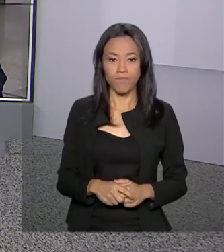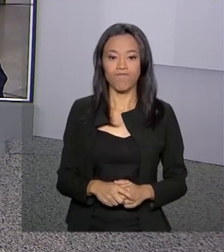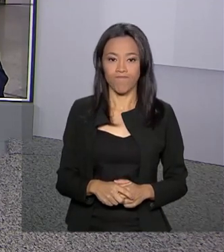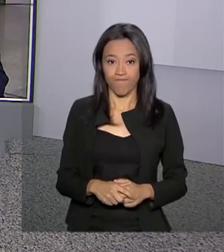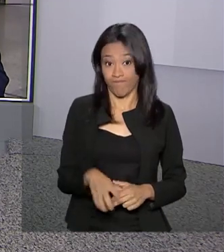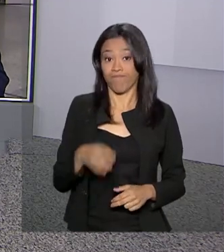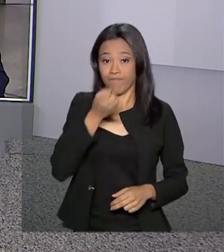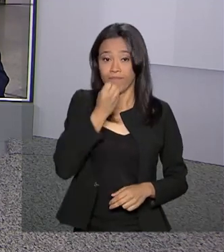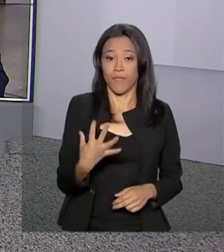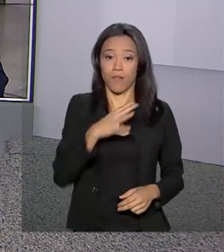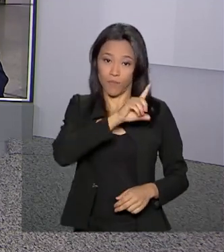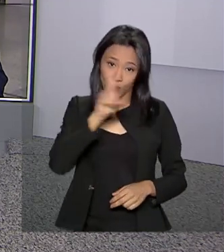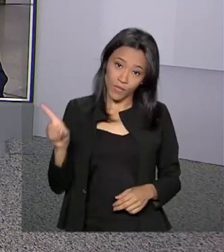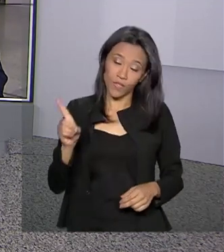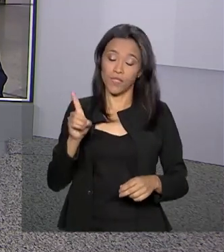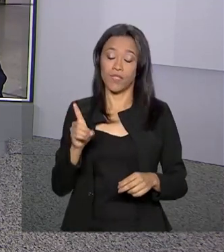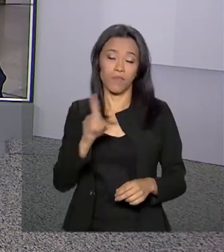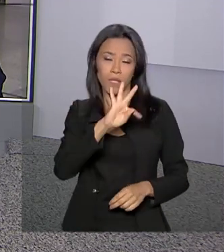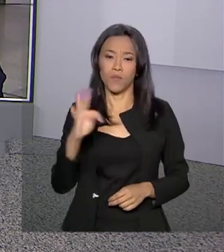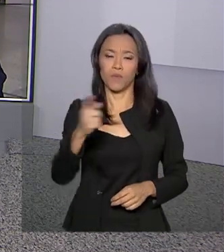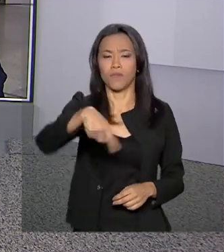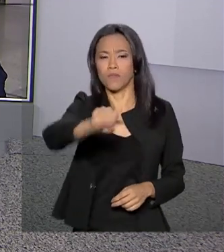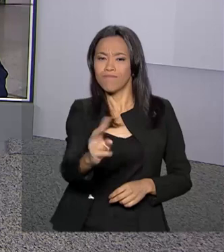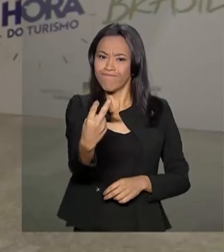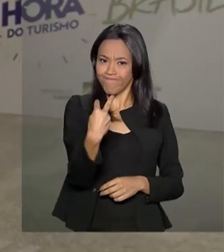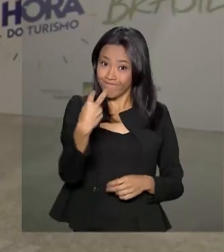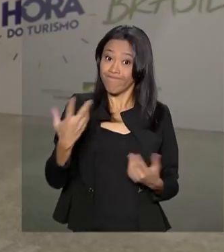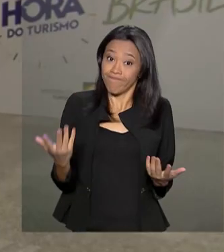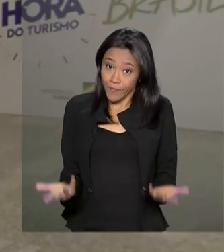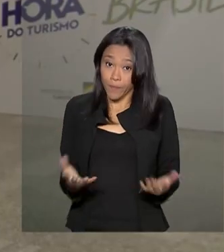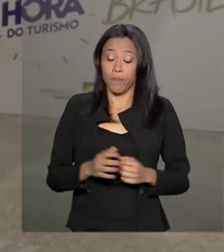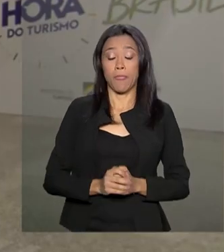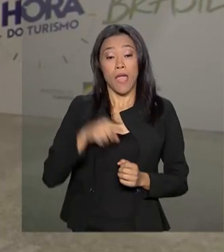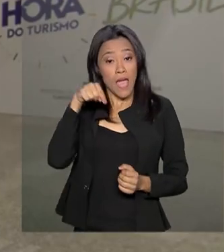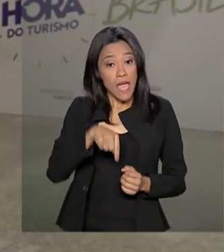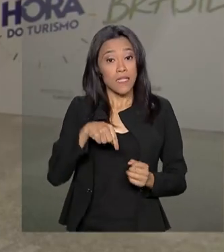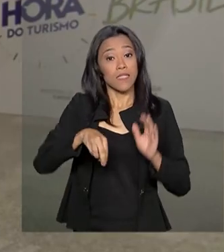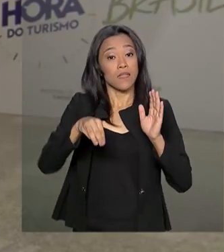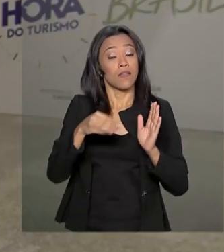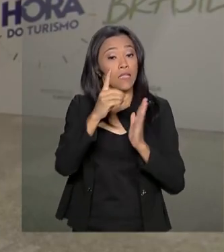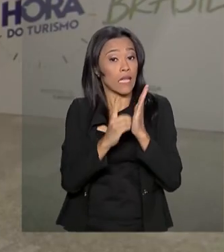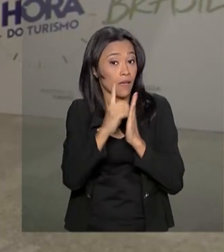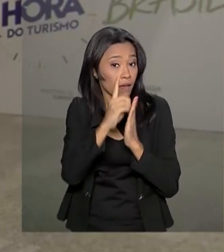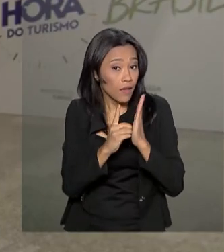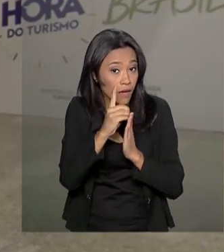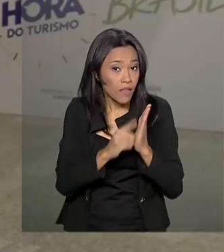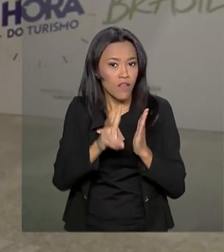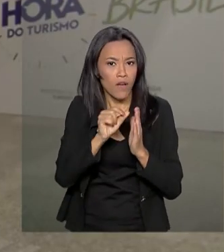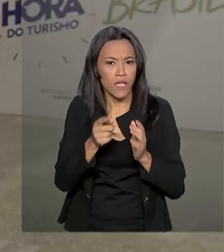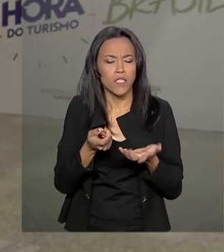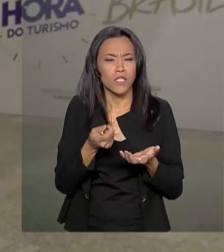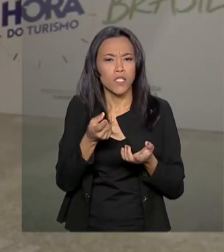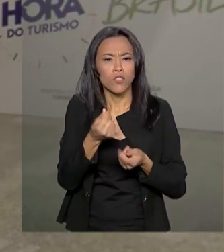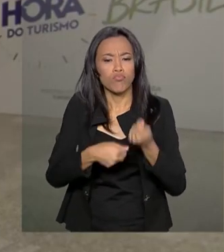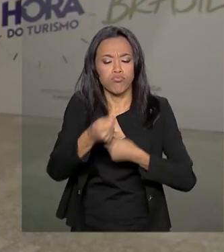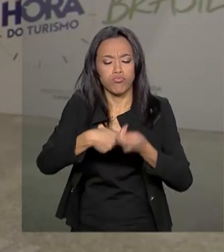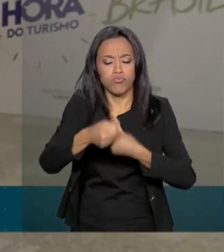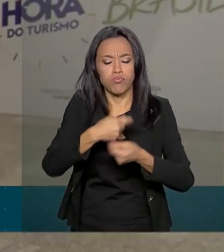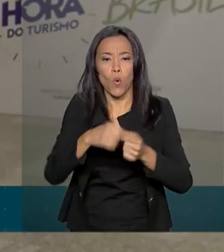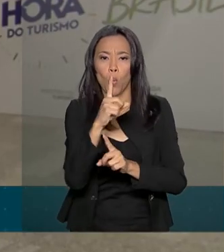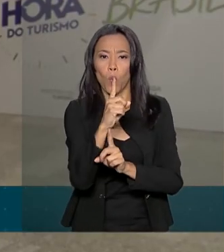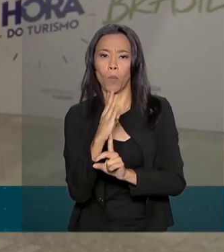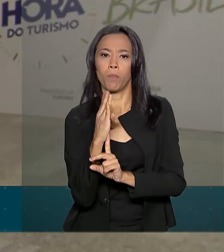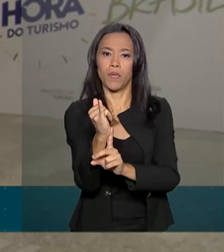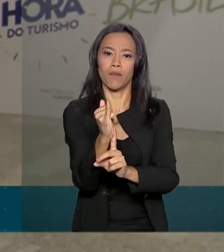Oi, Carla. Bom dia para você. Bom dia para quem nos assiste. Pois é. Só essa medida deve injetar na economia nacional cerca de um bilhão de reais